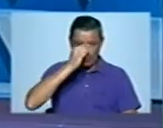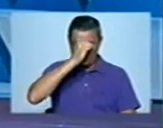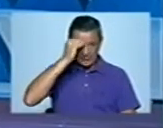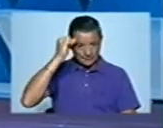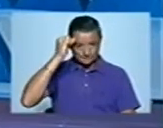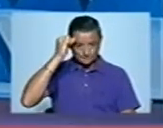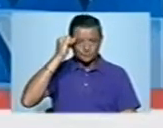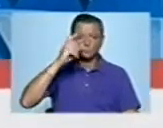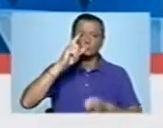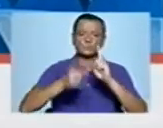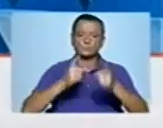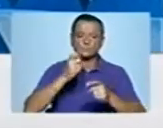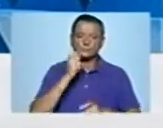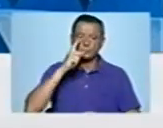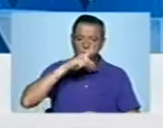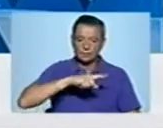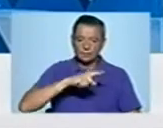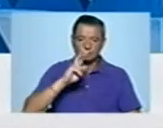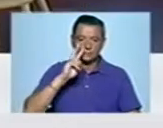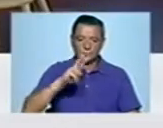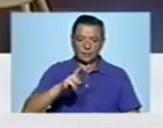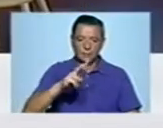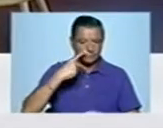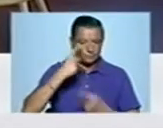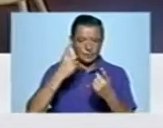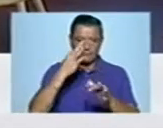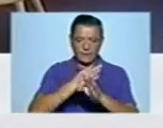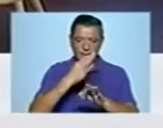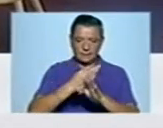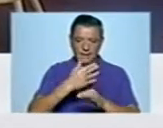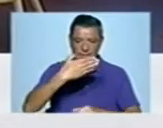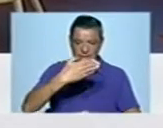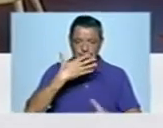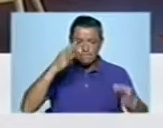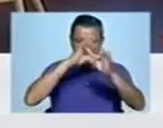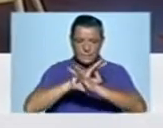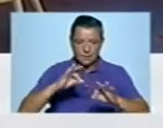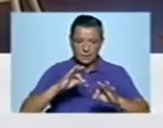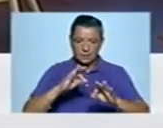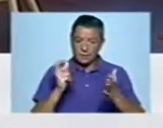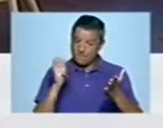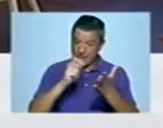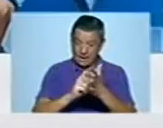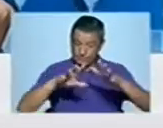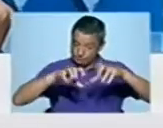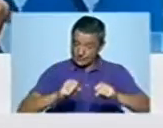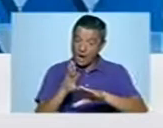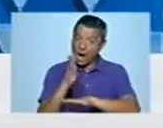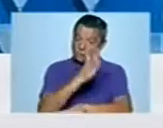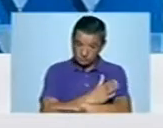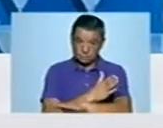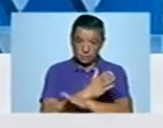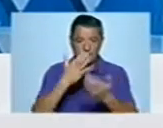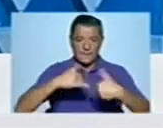O que é aconselha? Quem quiser ir lá assistir ao vivo à gala das Sete Maravilhas, já devia ter marcado antes, já percebemos.